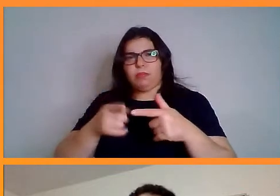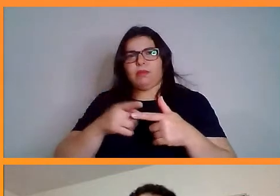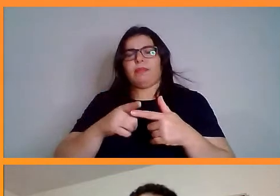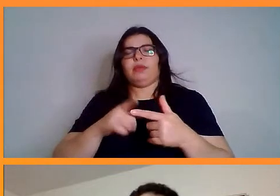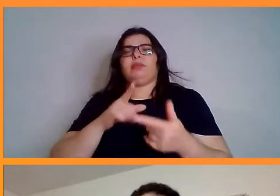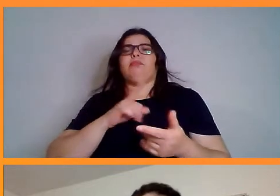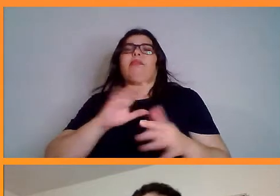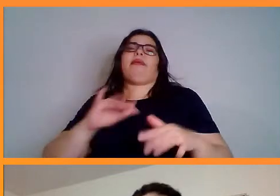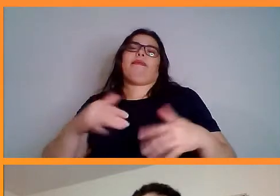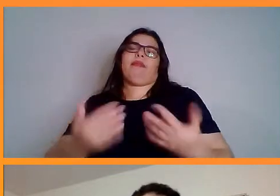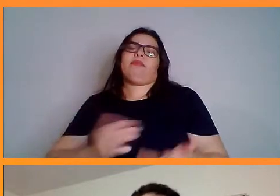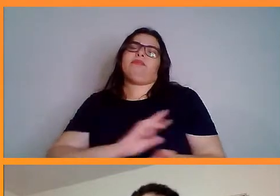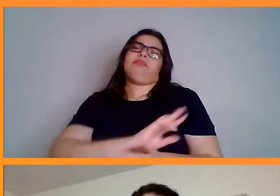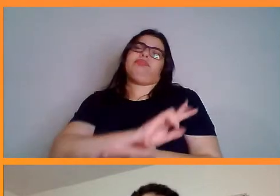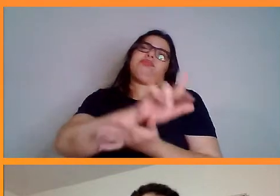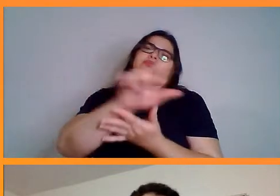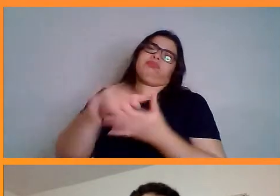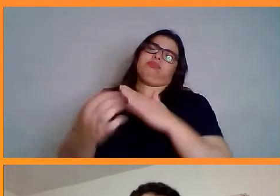no mercado com esse objetivo.